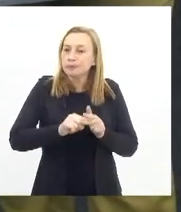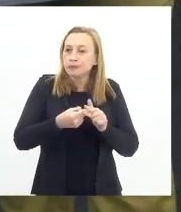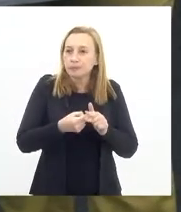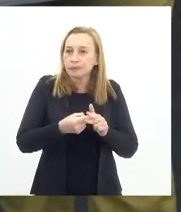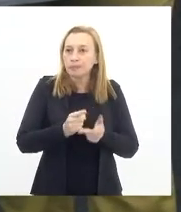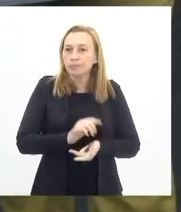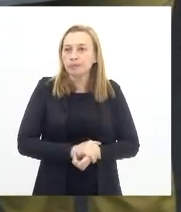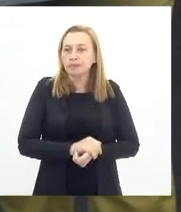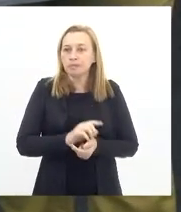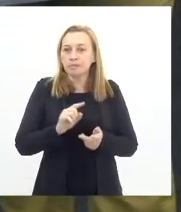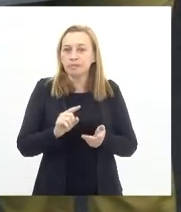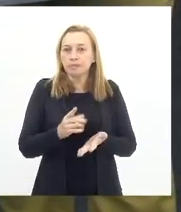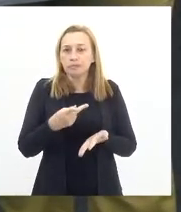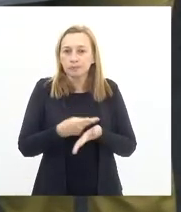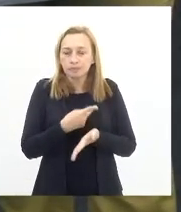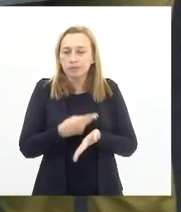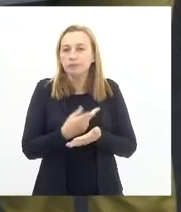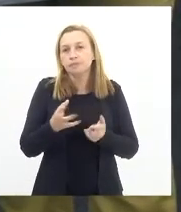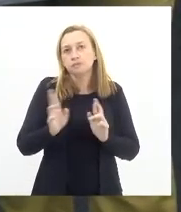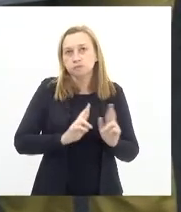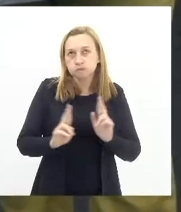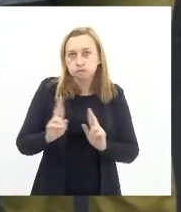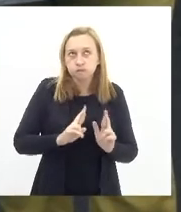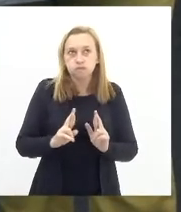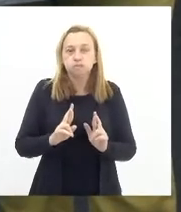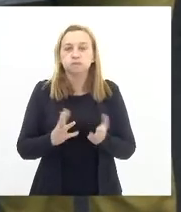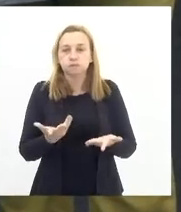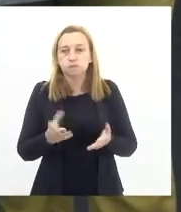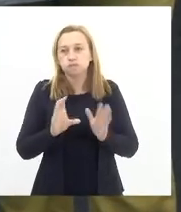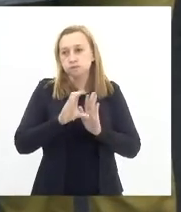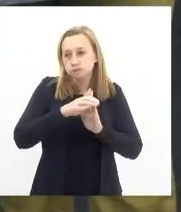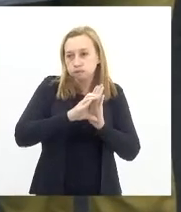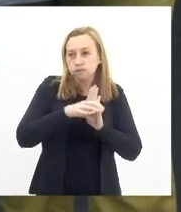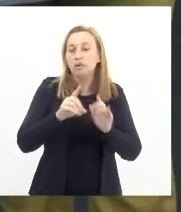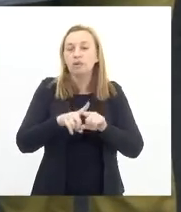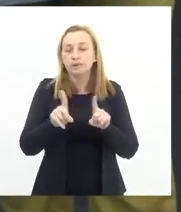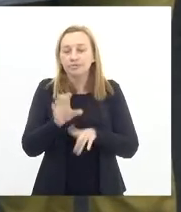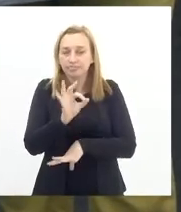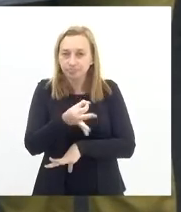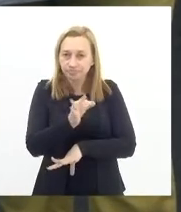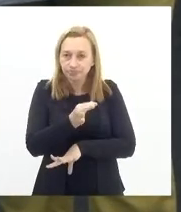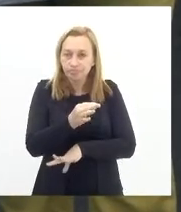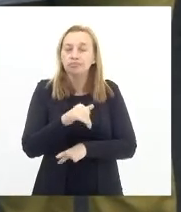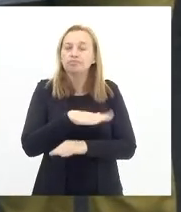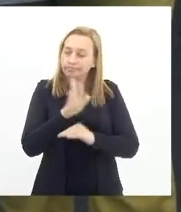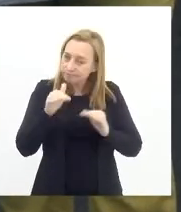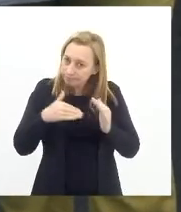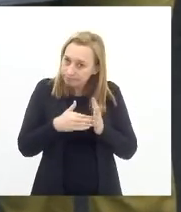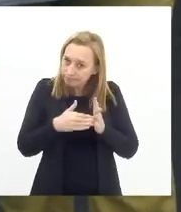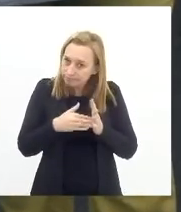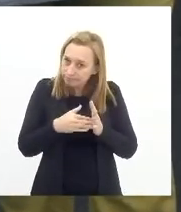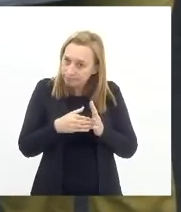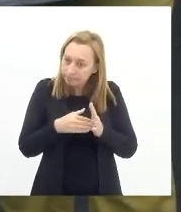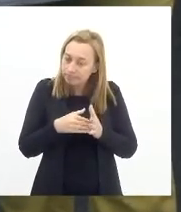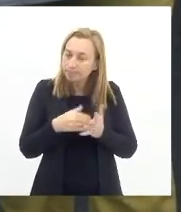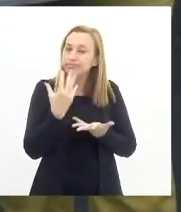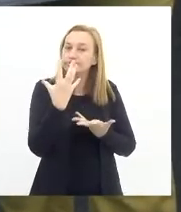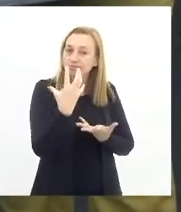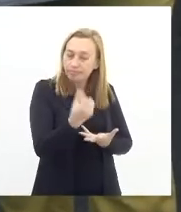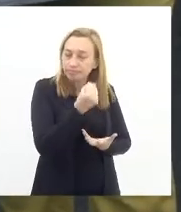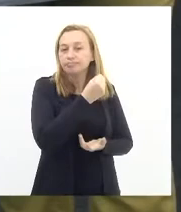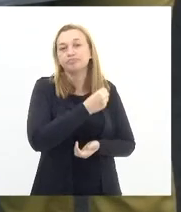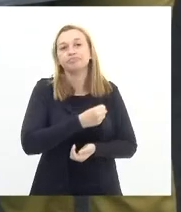erros redacionais e conceituais mas evidentemente que todos são favoráveis